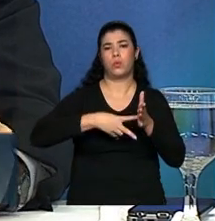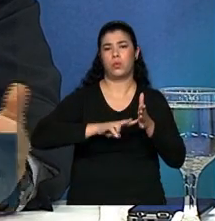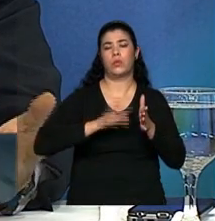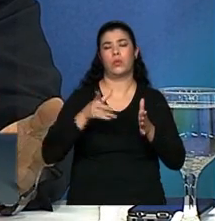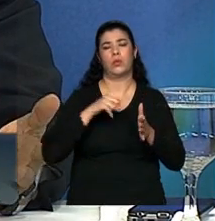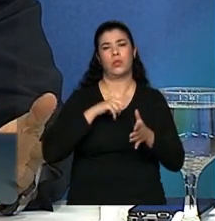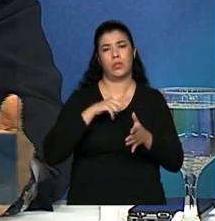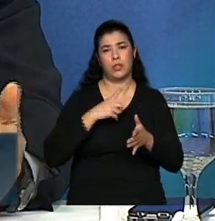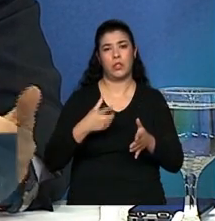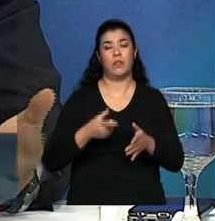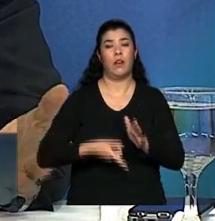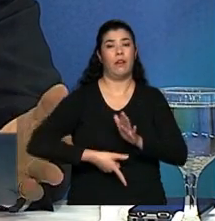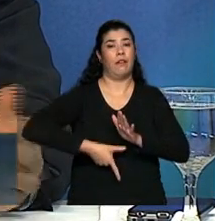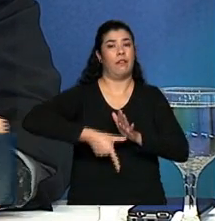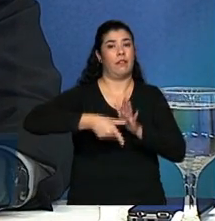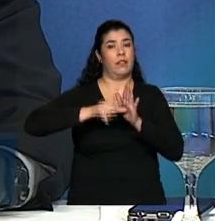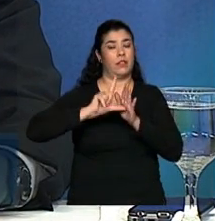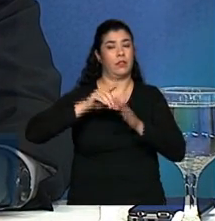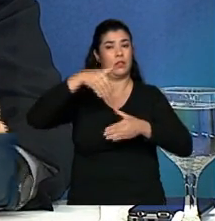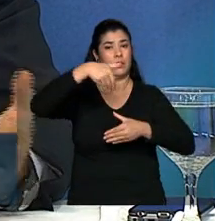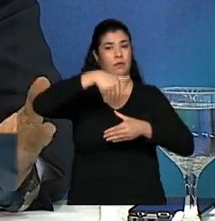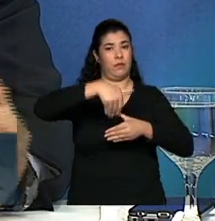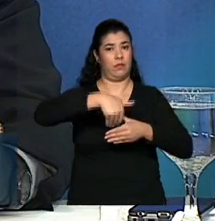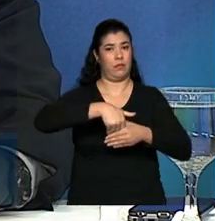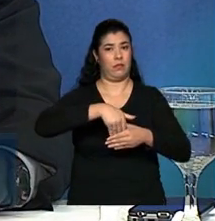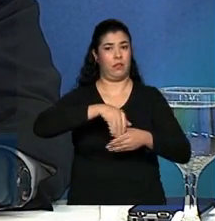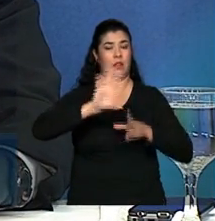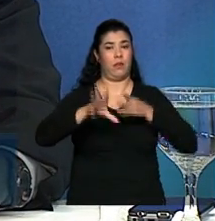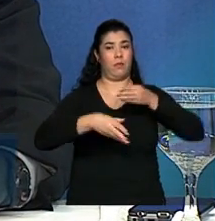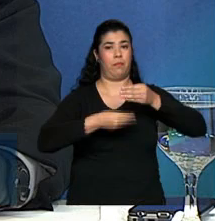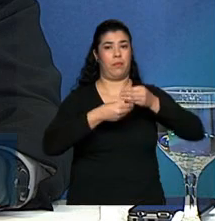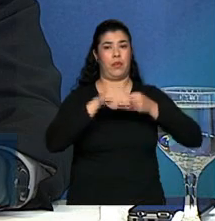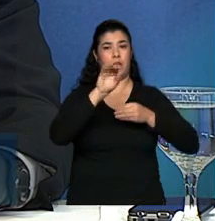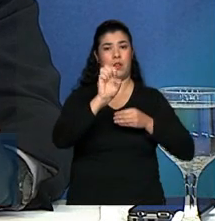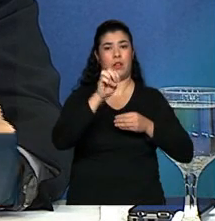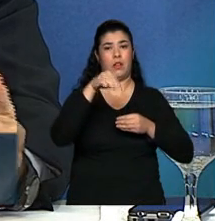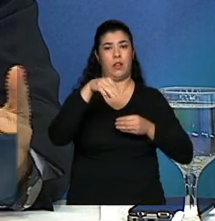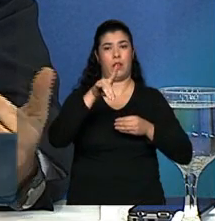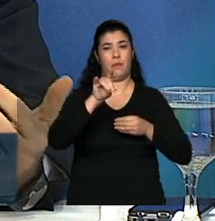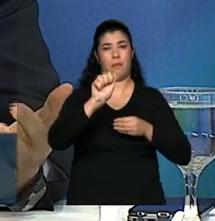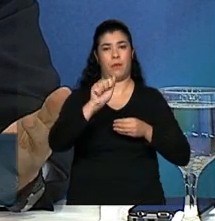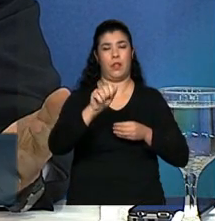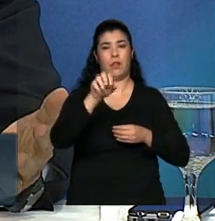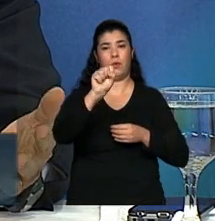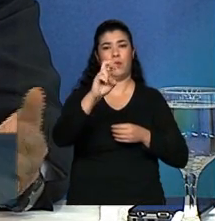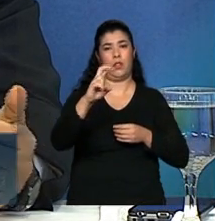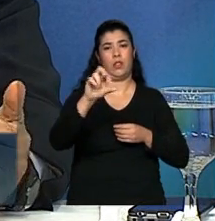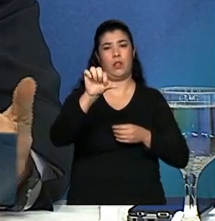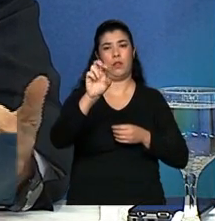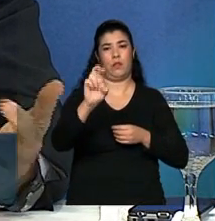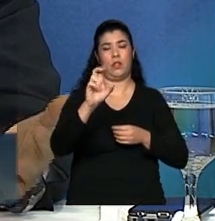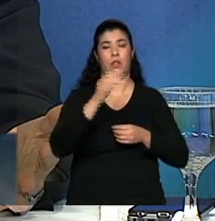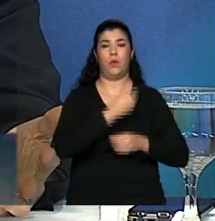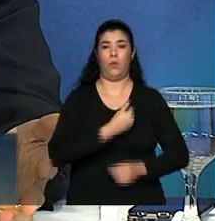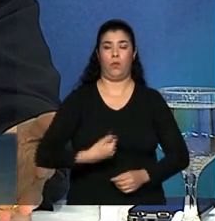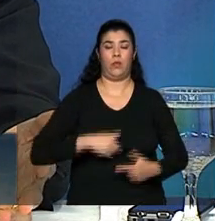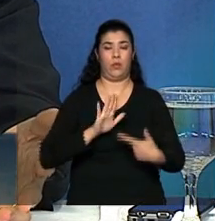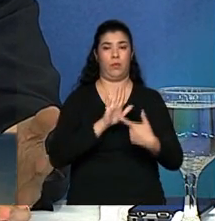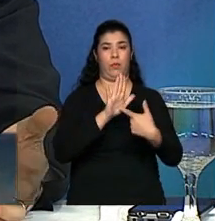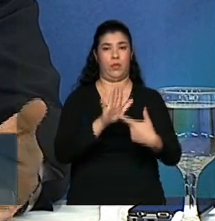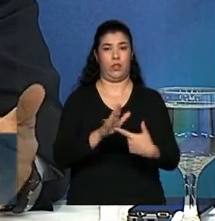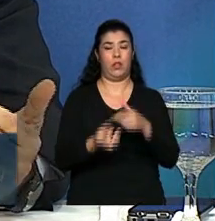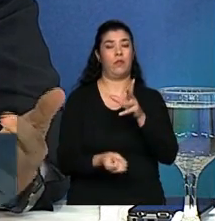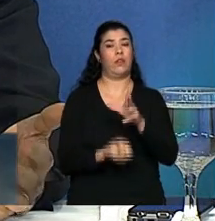antes de se votar a emenda que criou, que instituiu 85-95, o governo já tinha sinalizado com a criação do